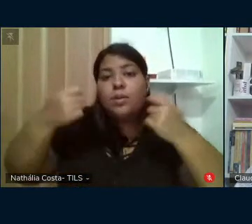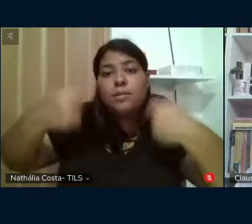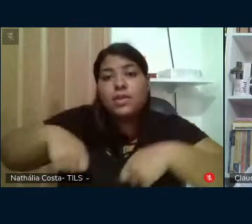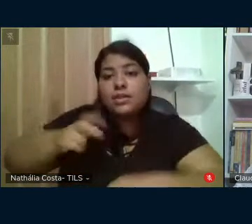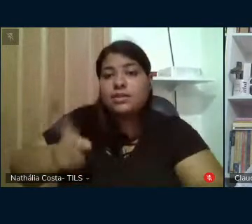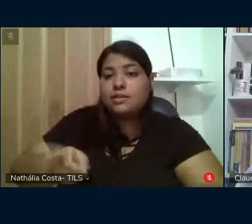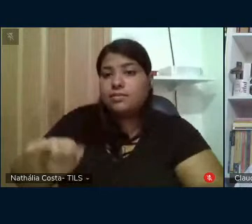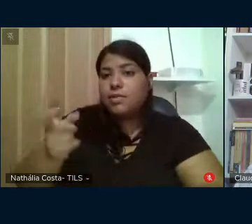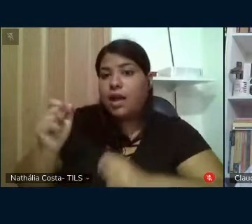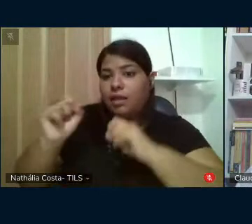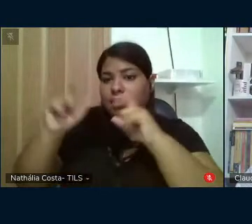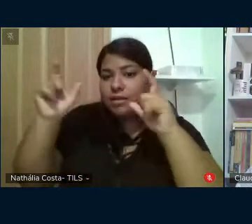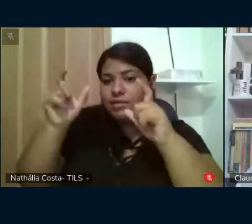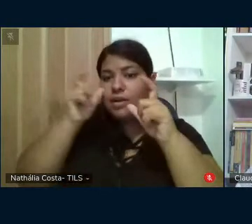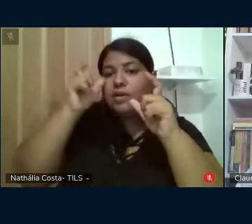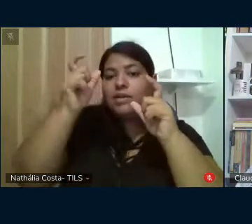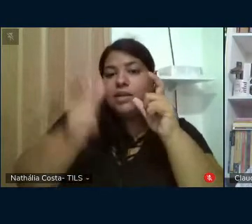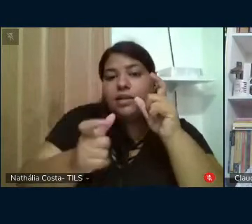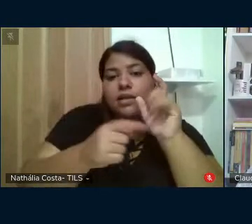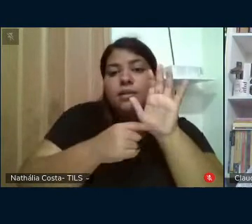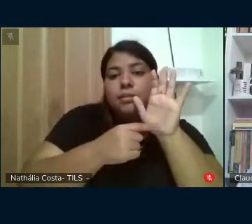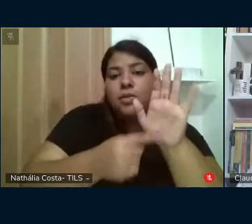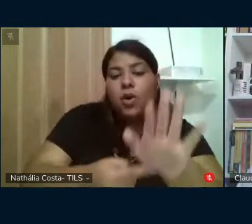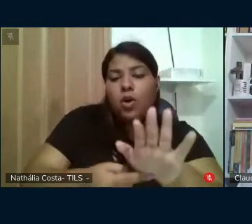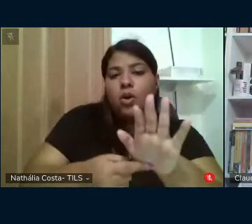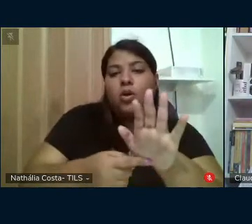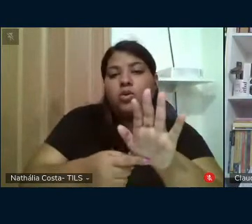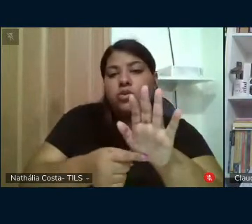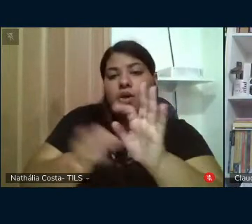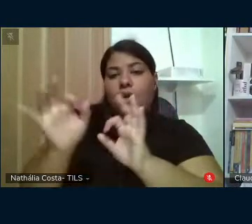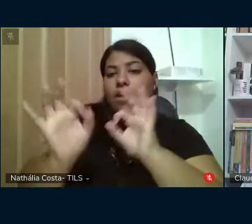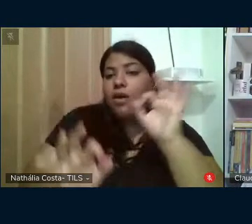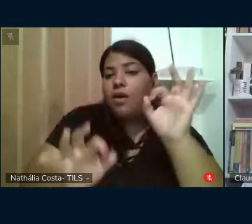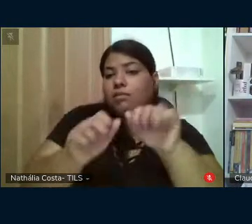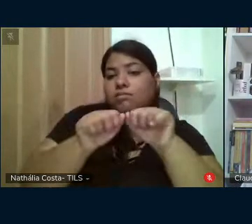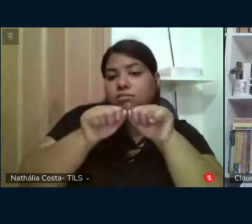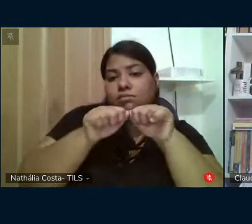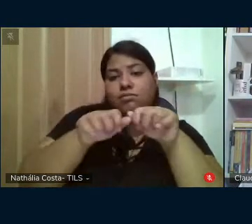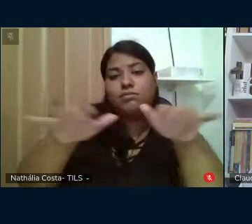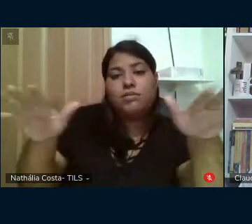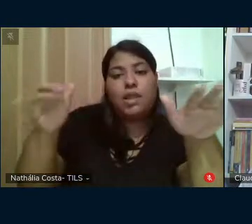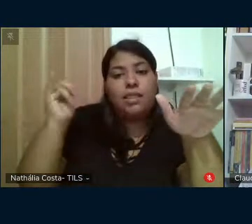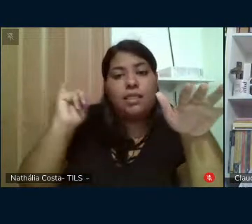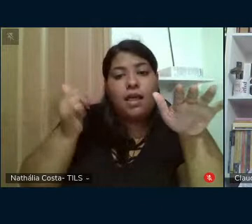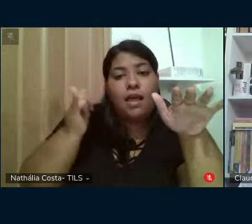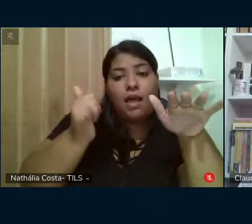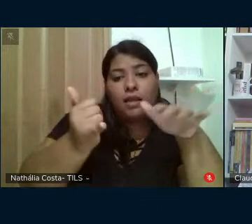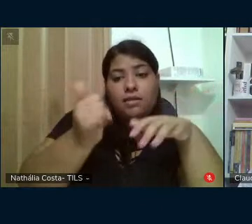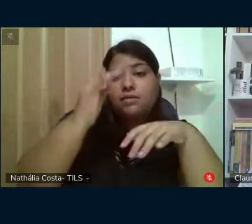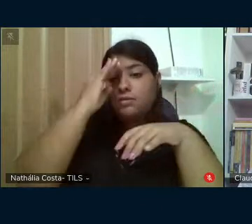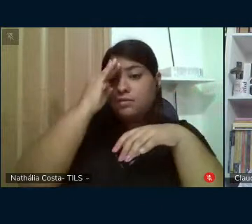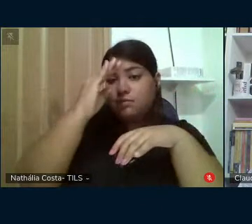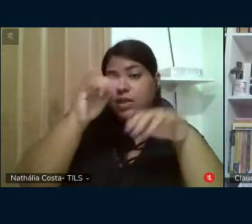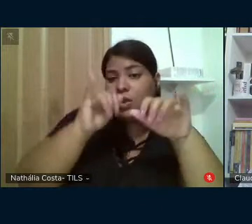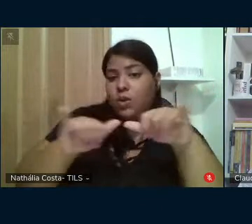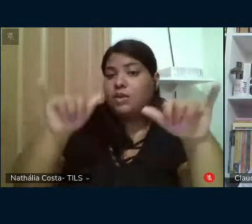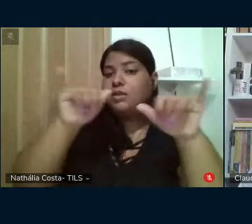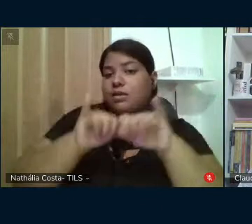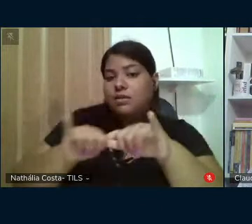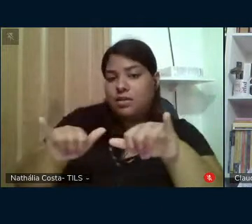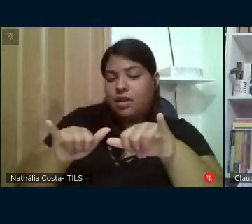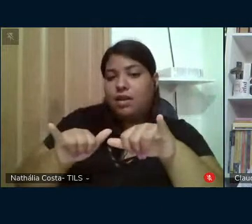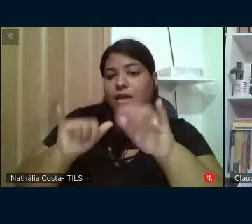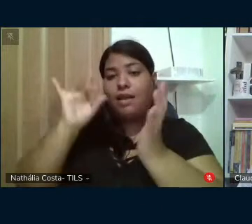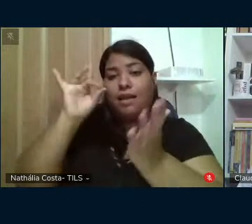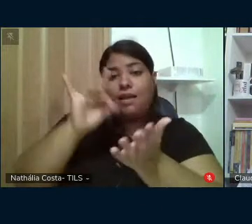estar atentos aos interesses que movem a produção e difusão das narrativas sobre aquilo que é noticiado. A